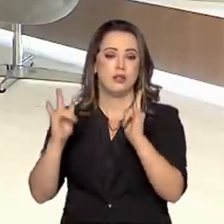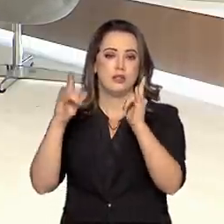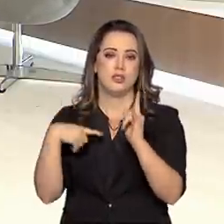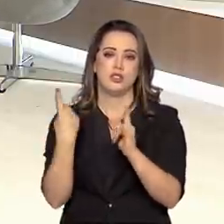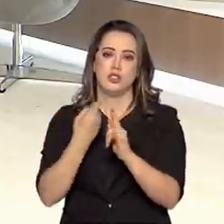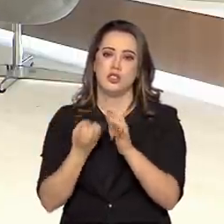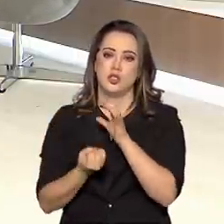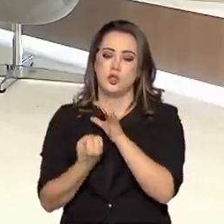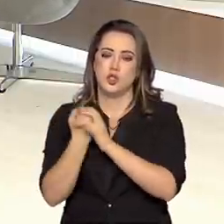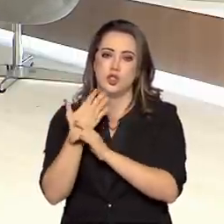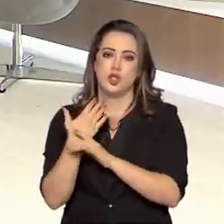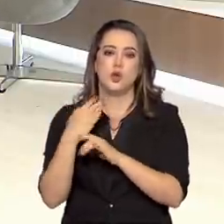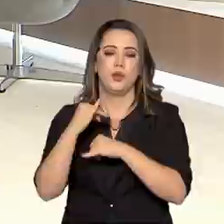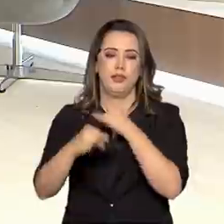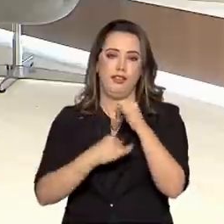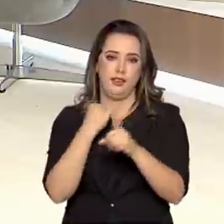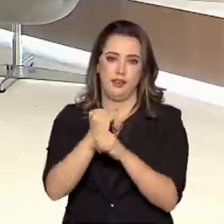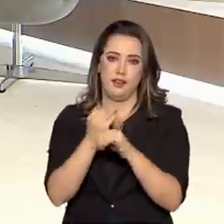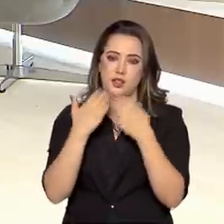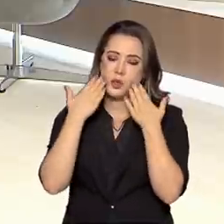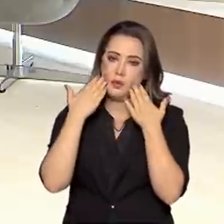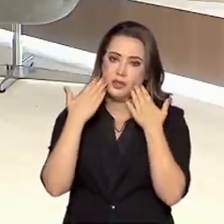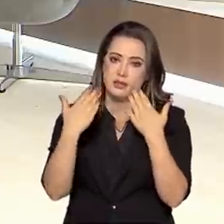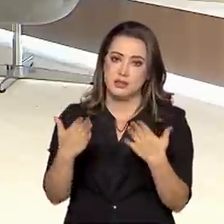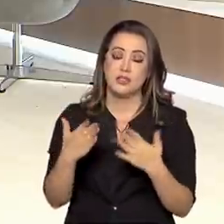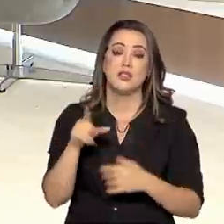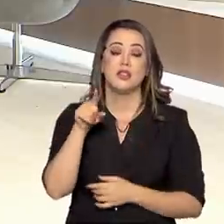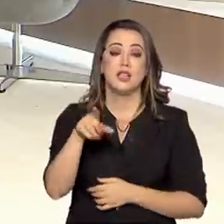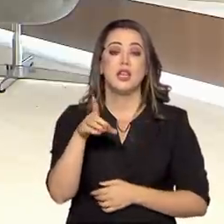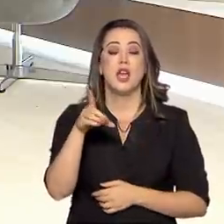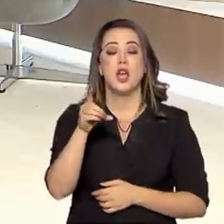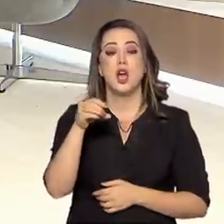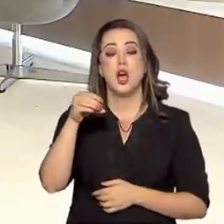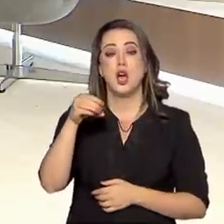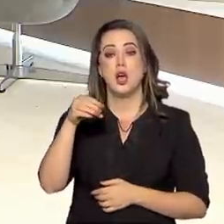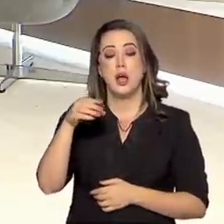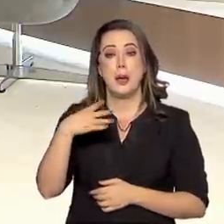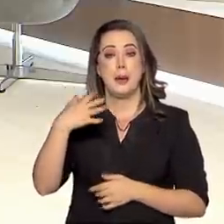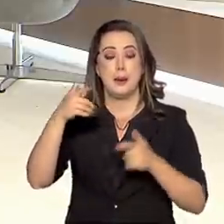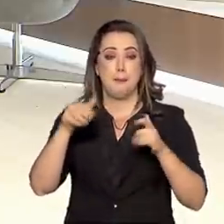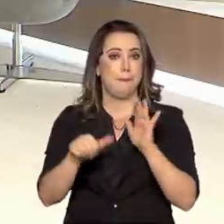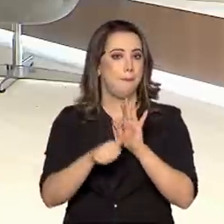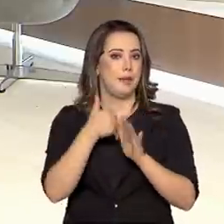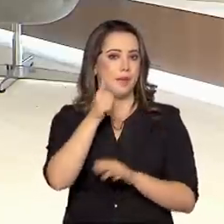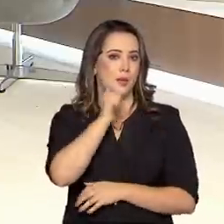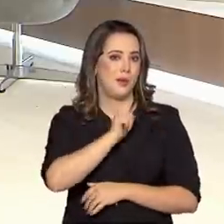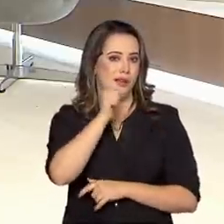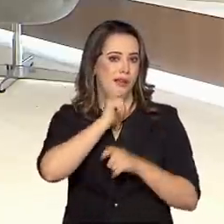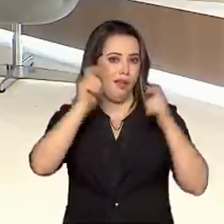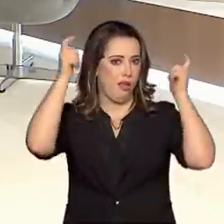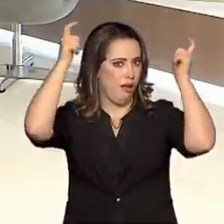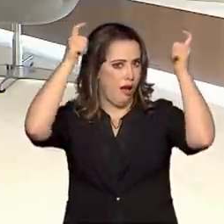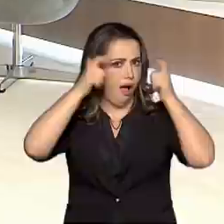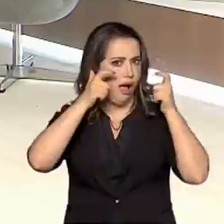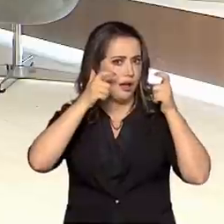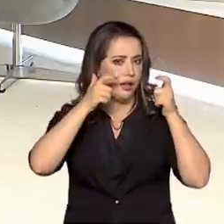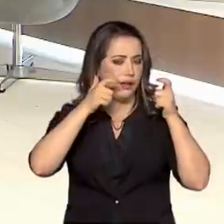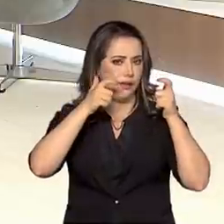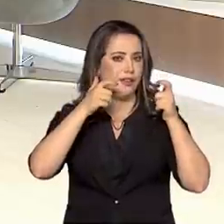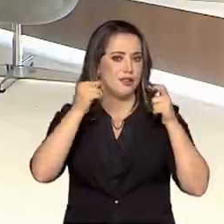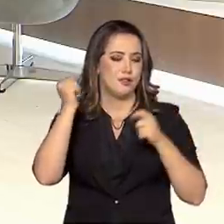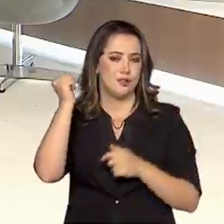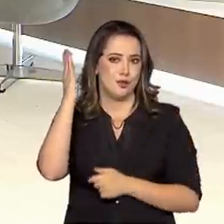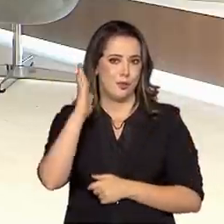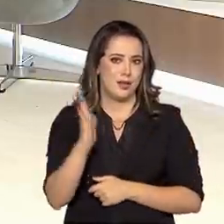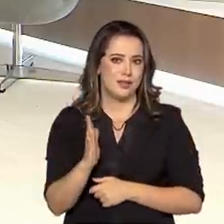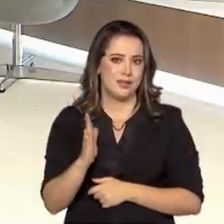com a historiadora Mery Delpriori sobre a Dona Maria I, que é a primeira rainha do Brasil, muito pouco conhecida assim, a gente só fala de Dom João, ela